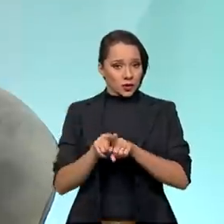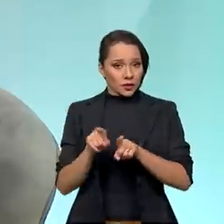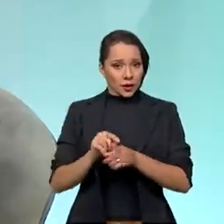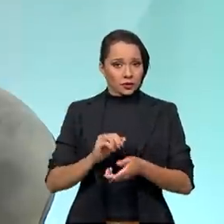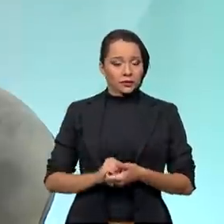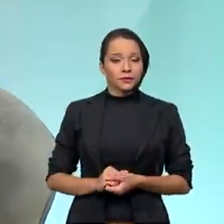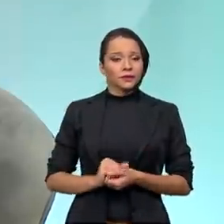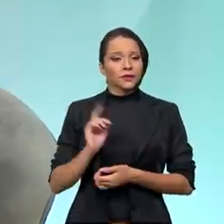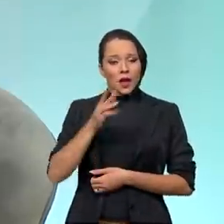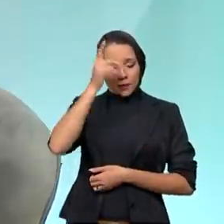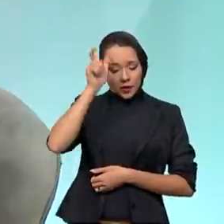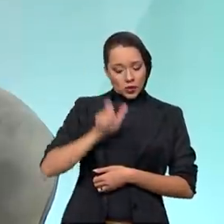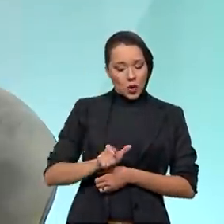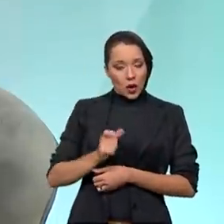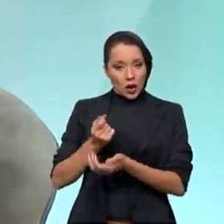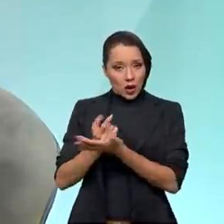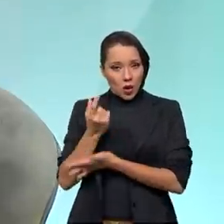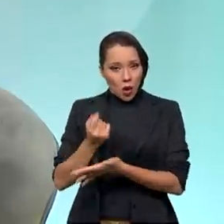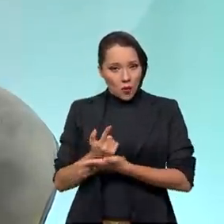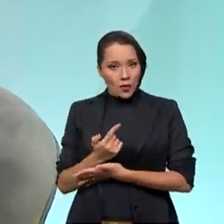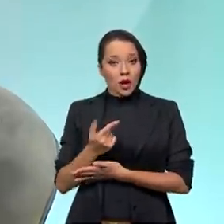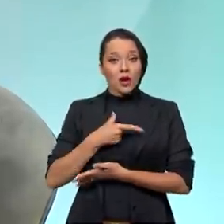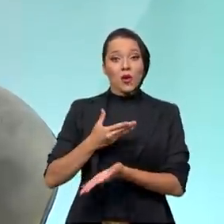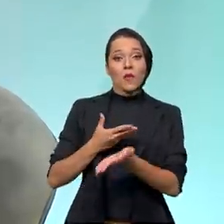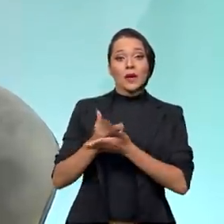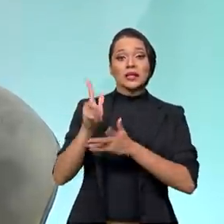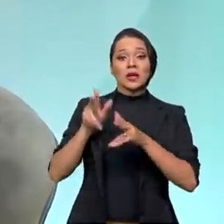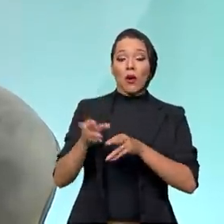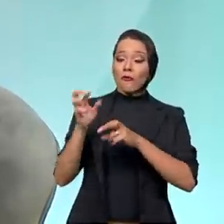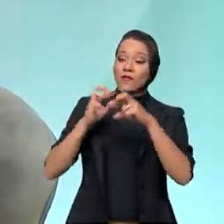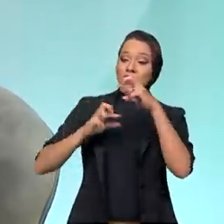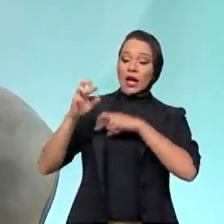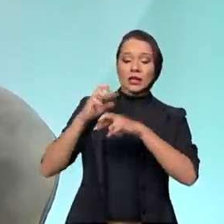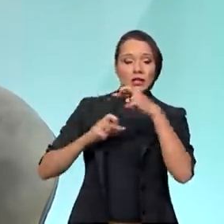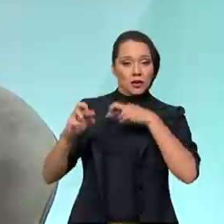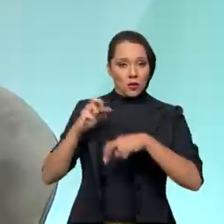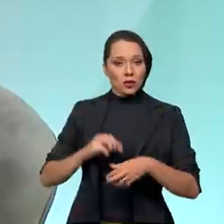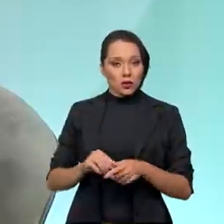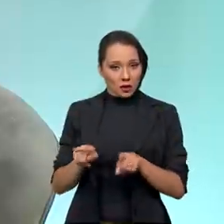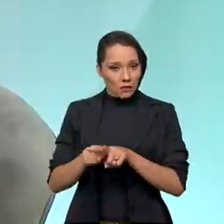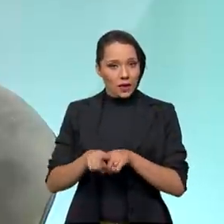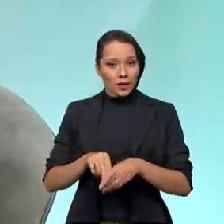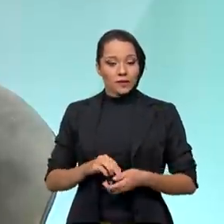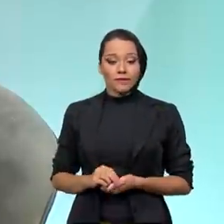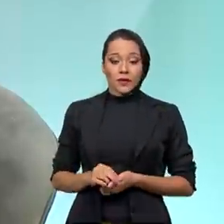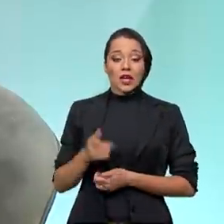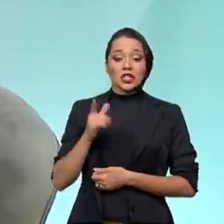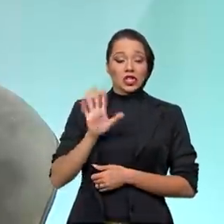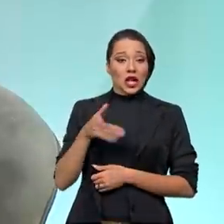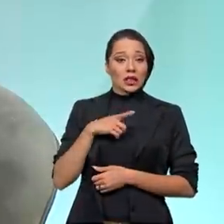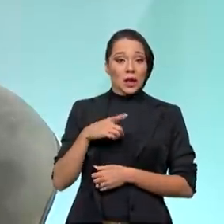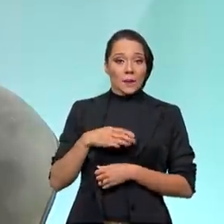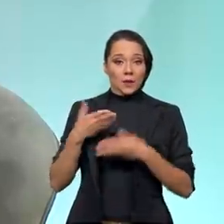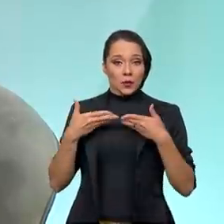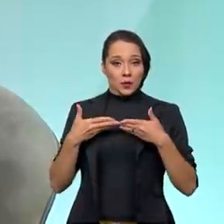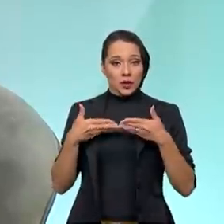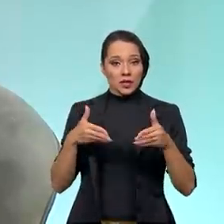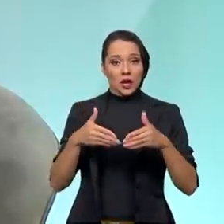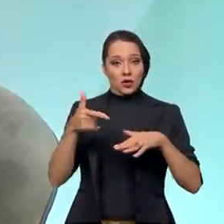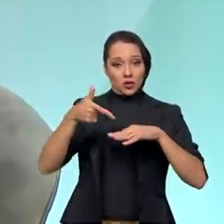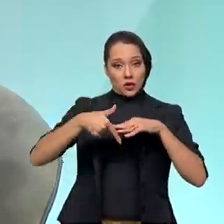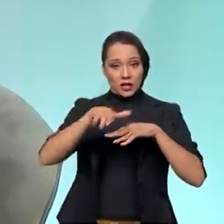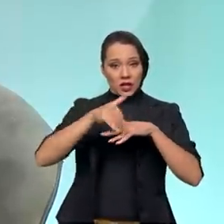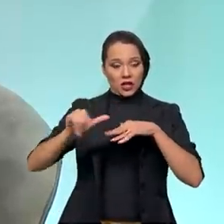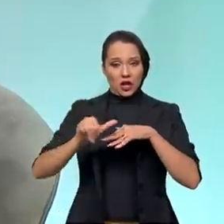o consumidor passa a atuar como um fiscalizador. Nós temos recebido, no Ministério de Minas e Energia,